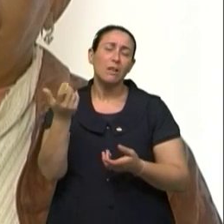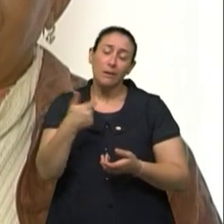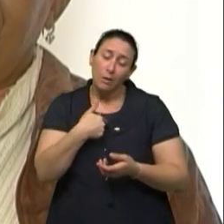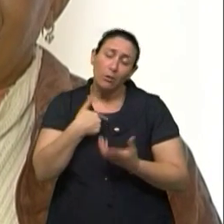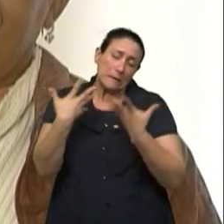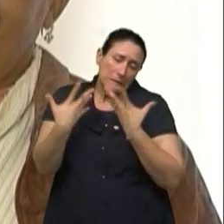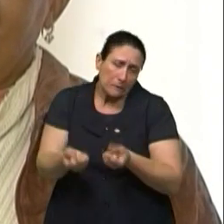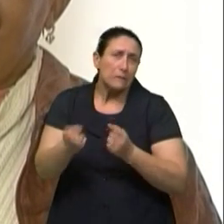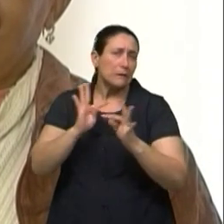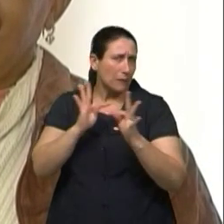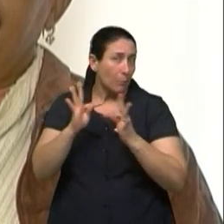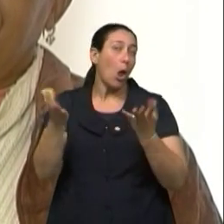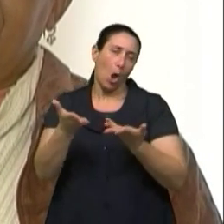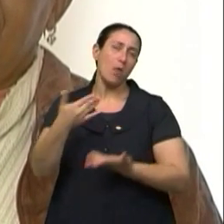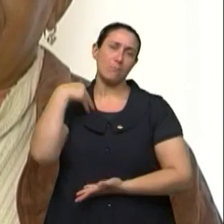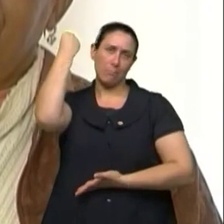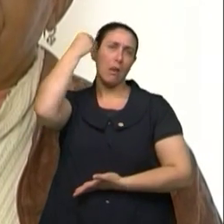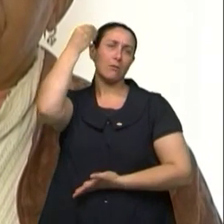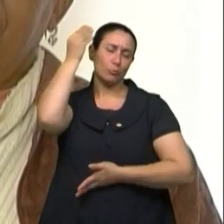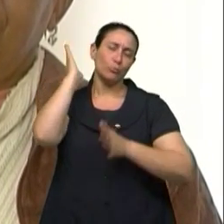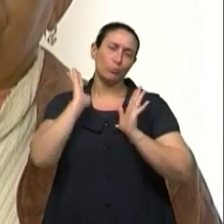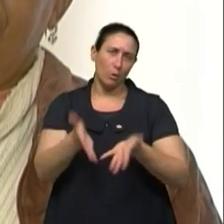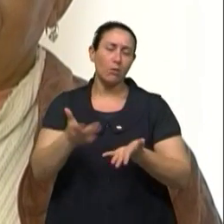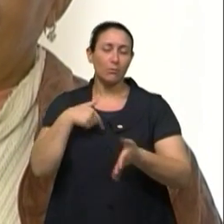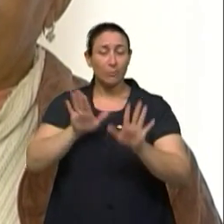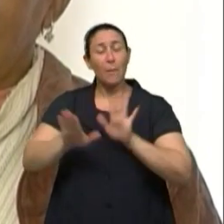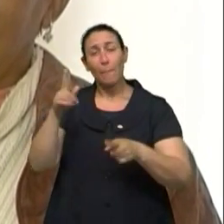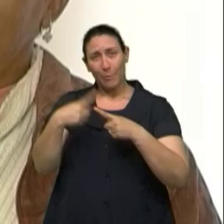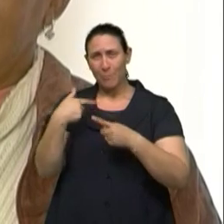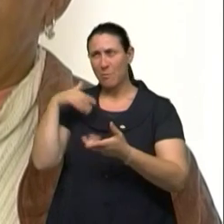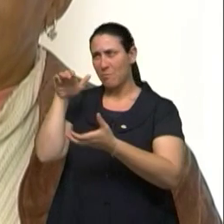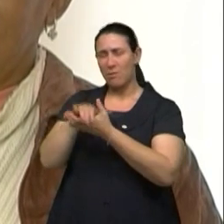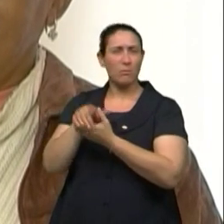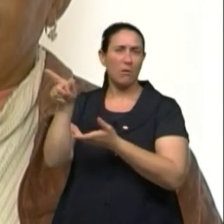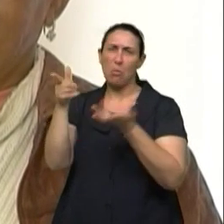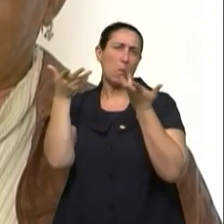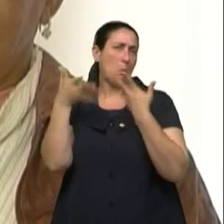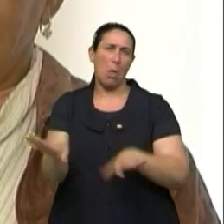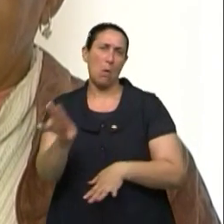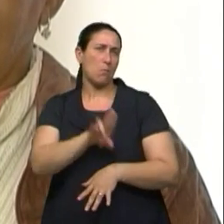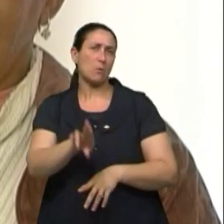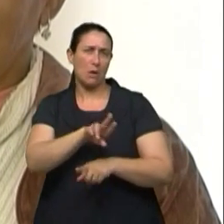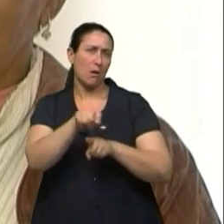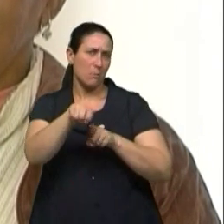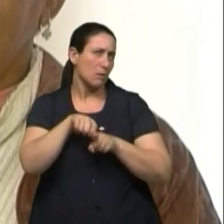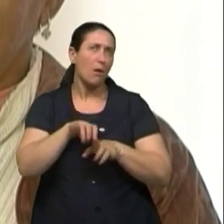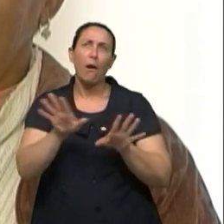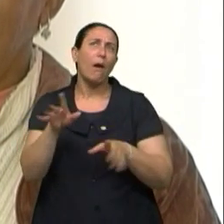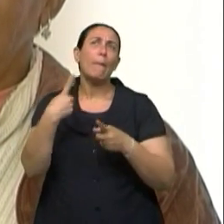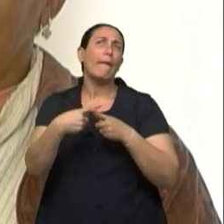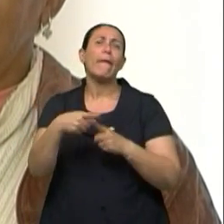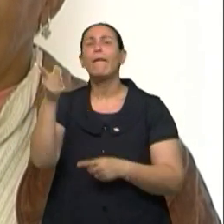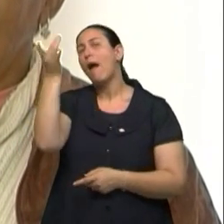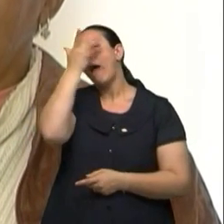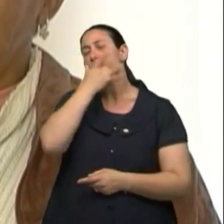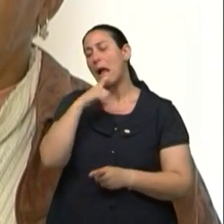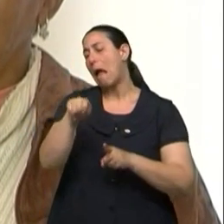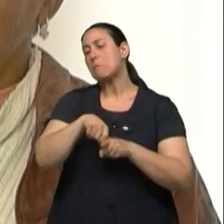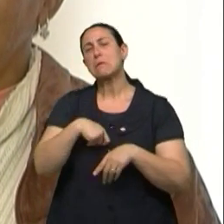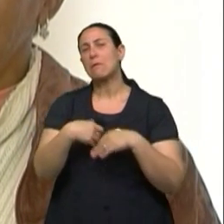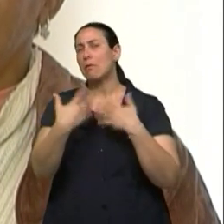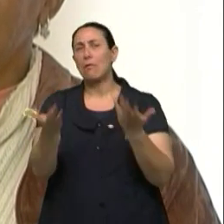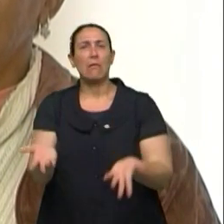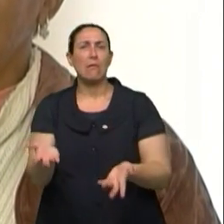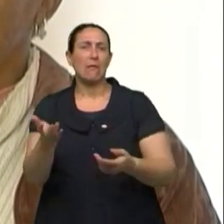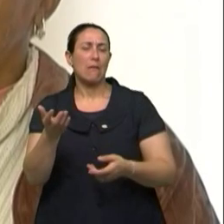Já estou mais com experiência agora, porque o meu marido, ele não quer usar camisinha. Porque ele acha que camisinha agora,